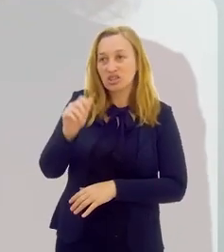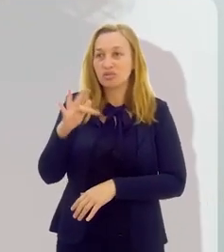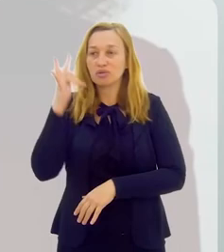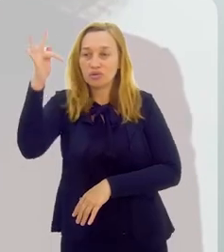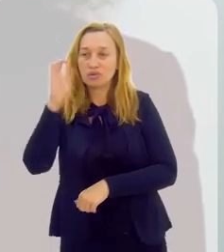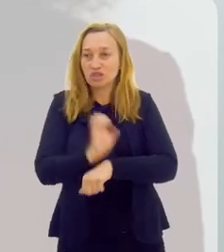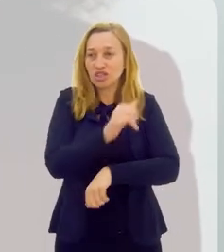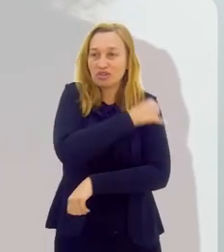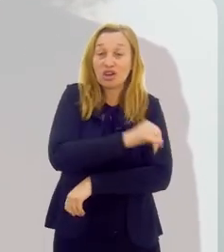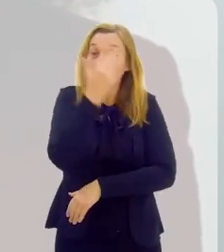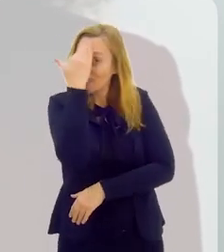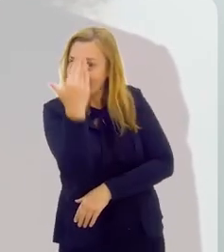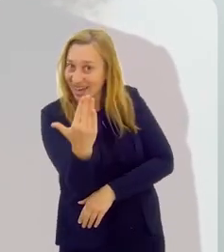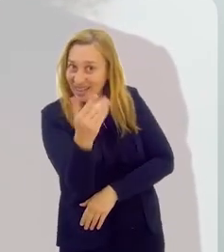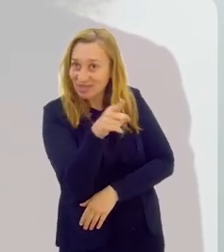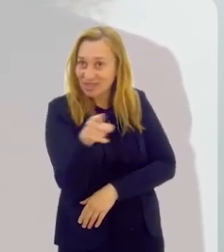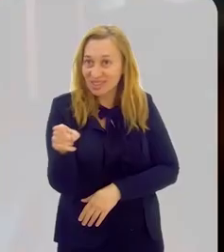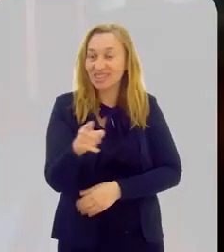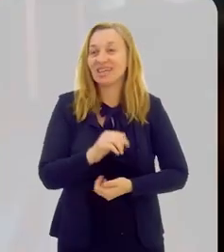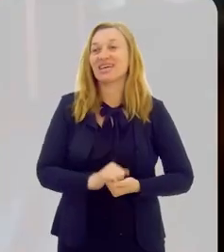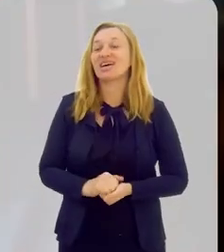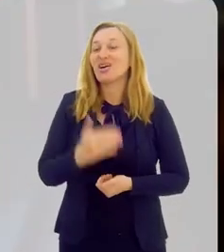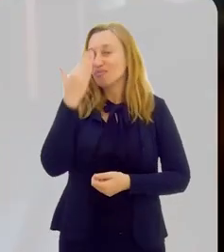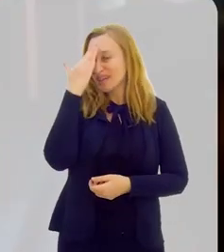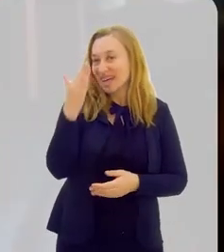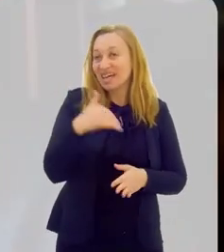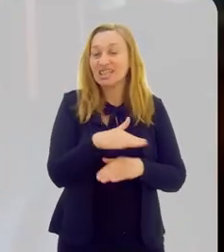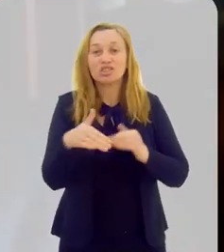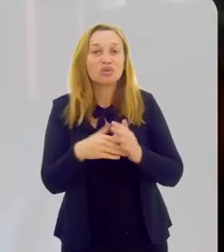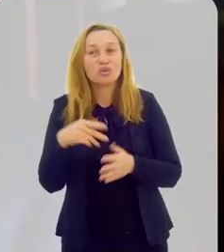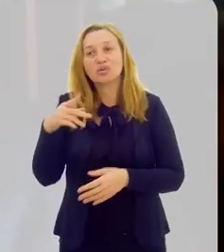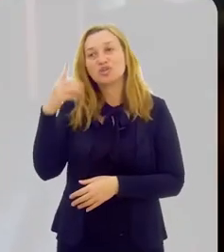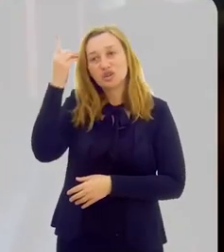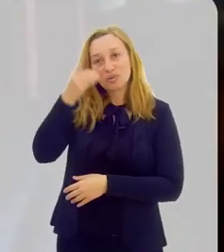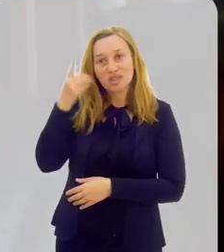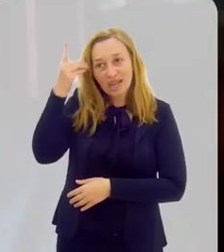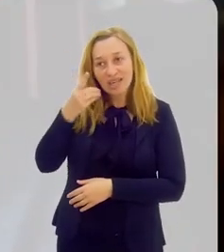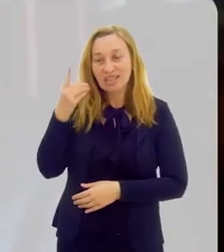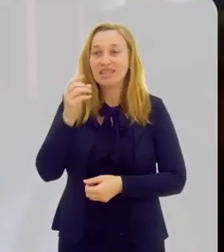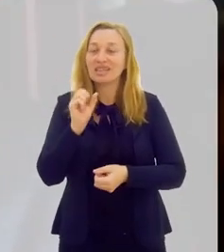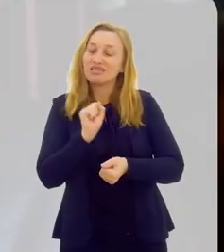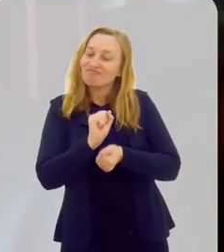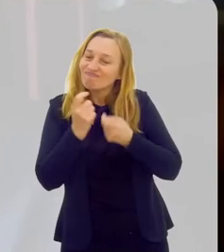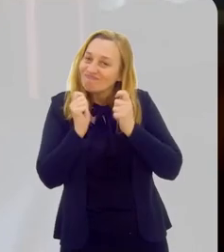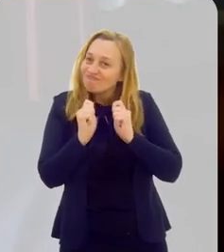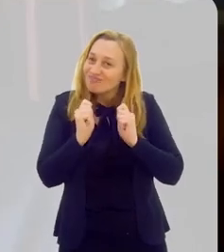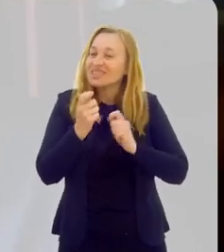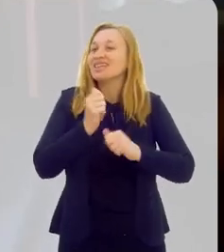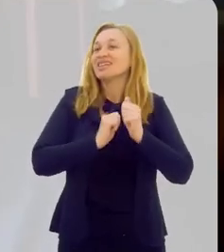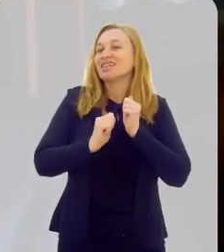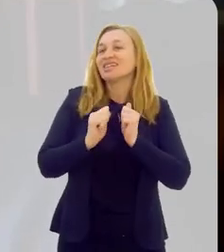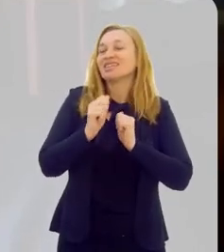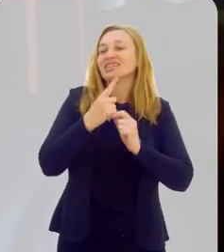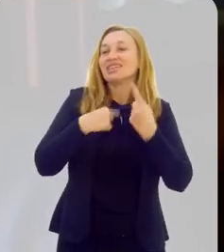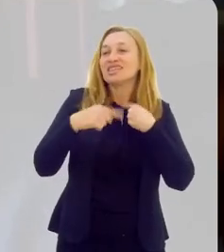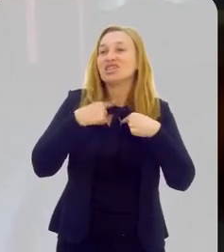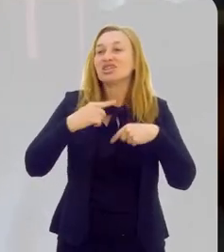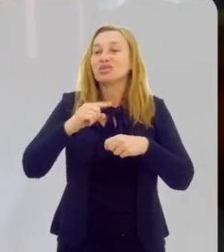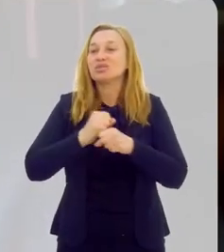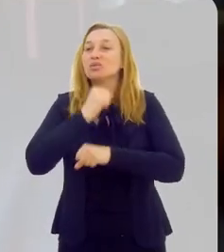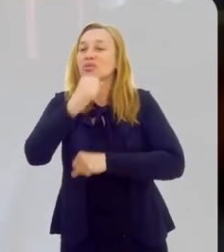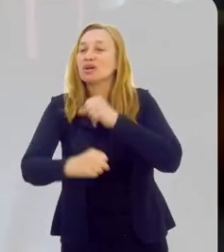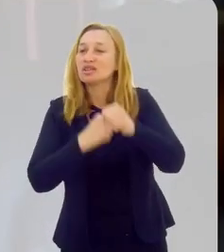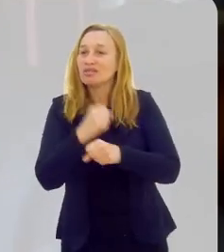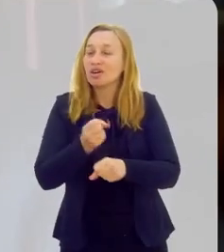de futuro aqui para o Estado do Rio de Janeiro. Eu que agradeço, agradeço a todos os parlamentares. Esperamos e desejamos na